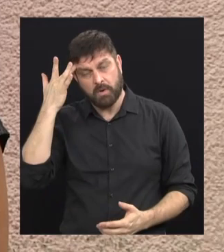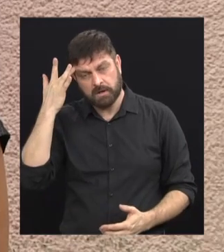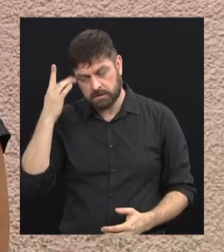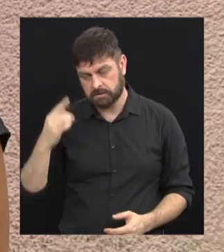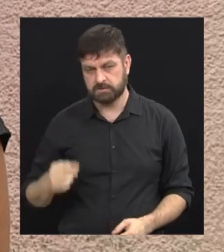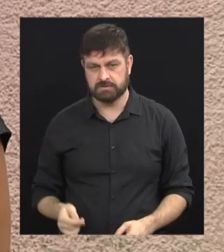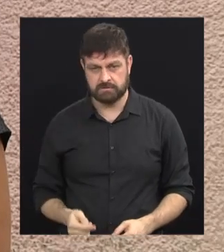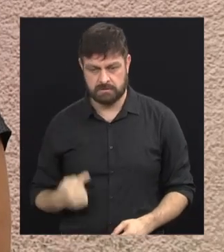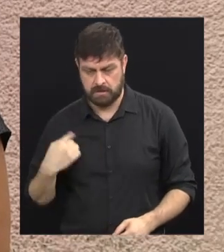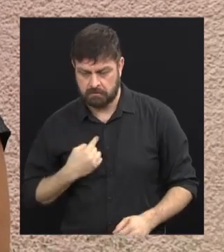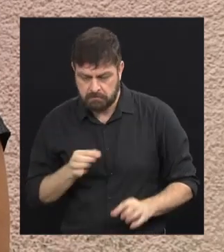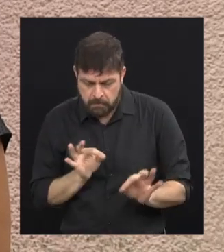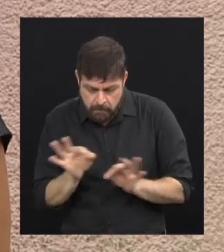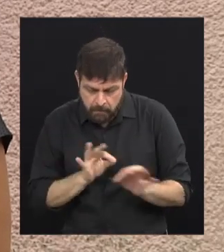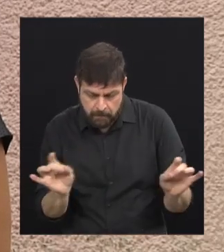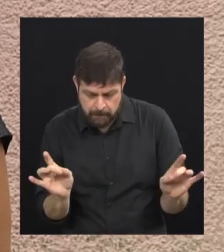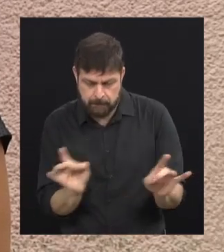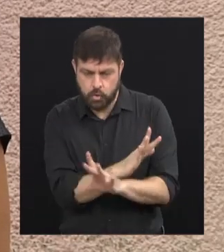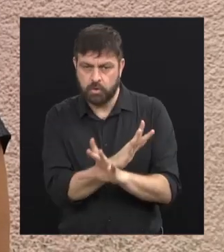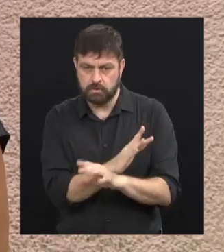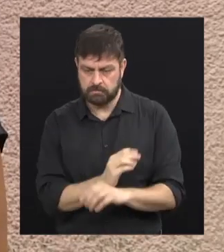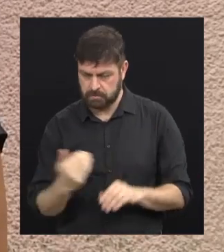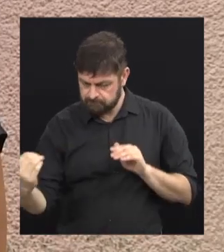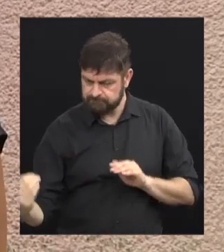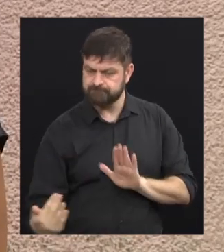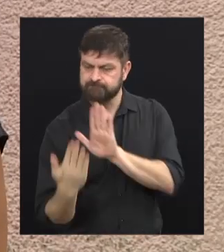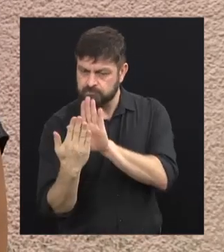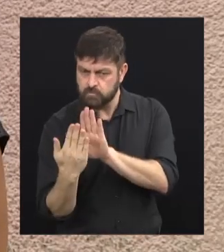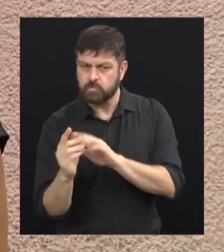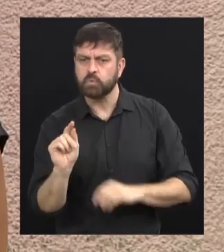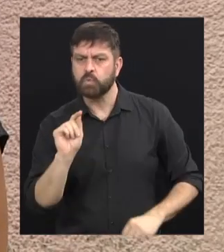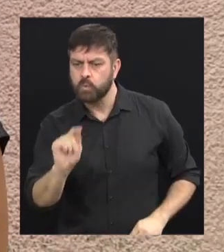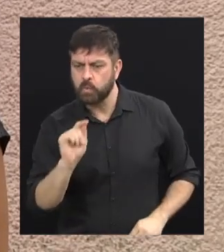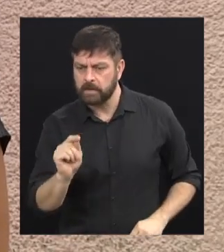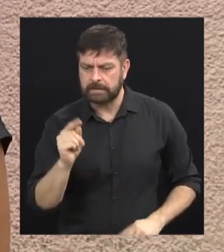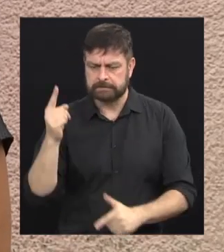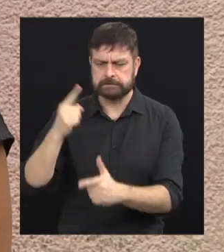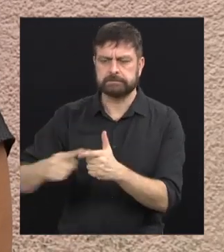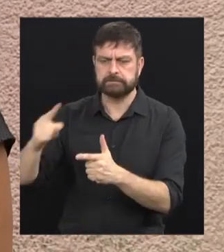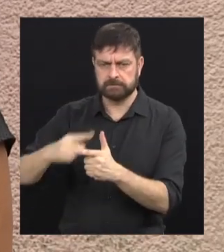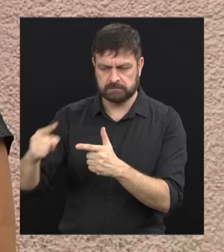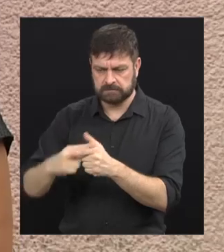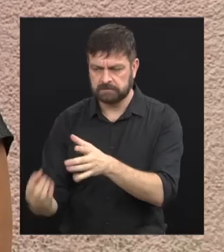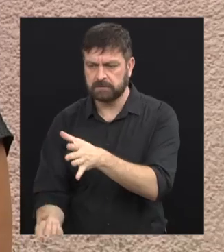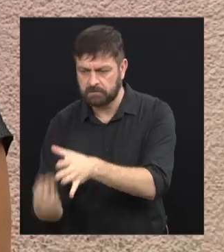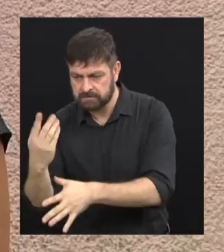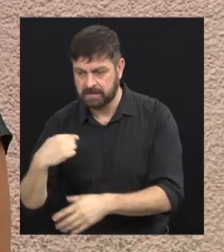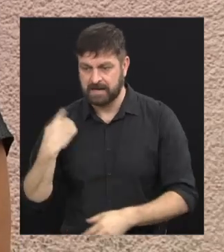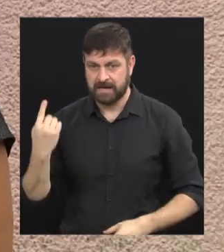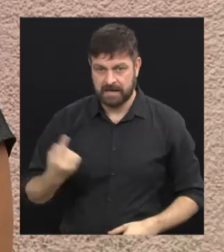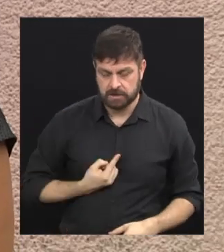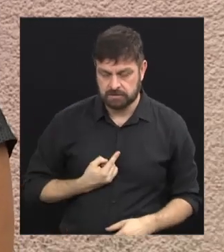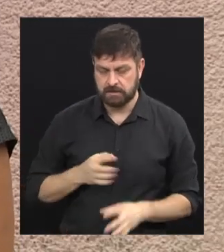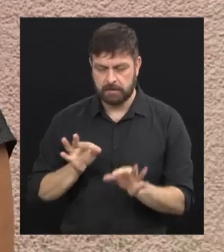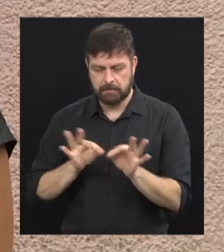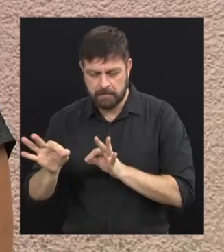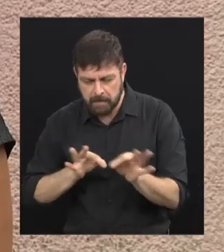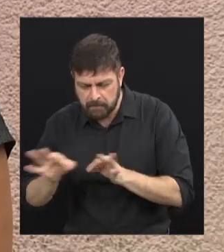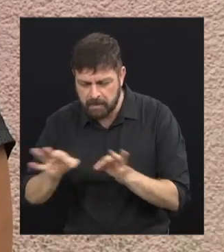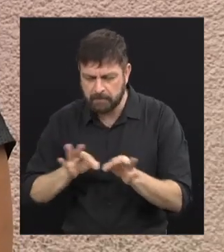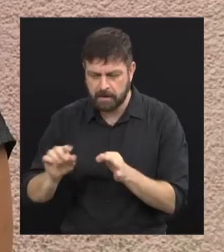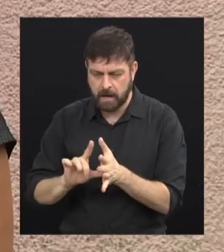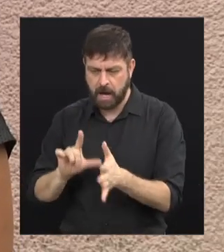nós estamos preparados para realmente enfrentar o que virá daqui para frente. Realmente a gente vai se programar e vai se